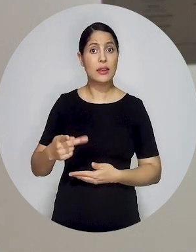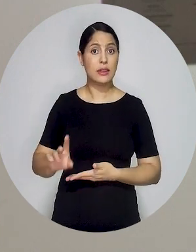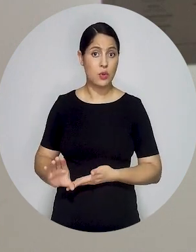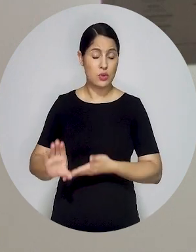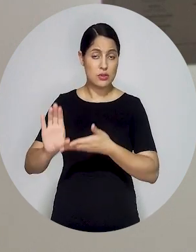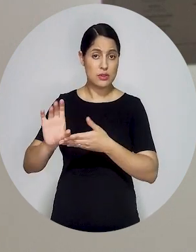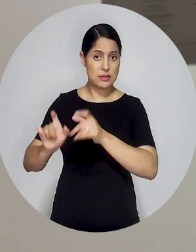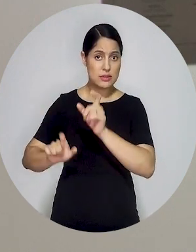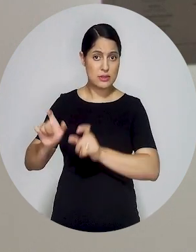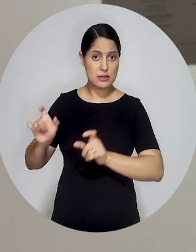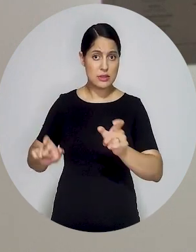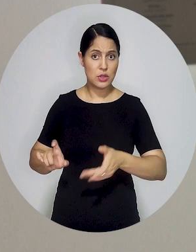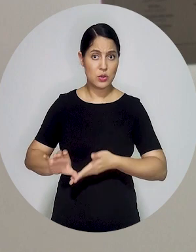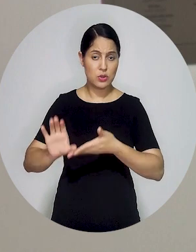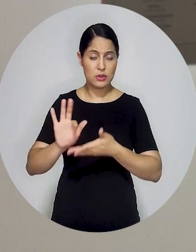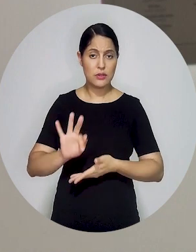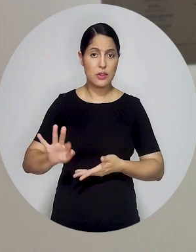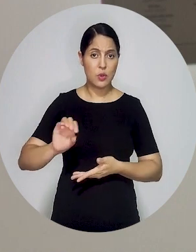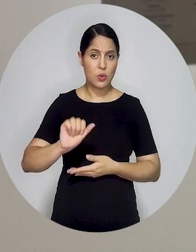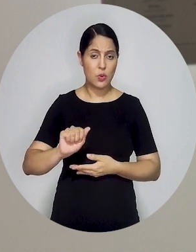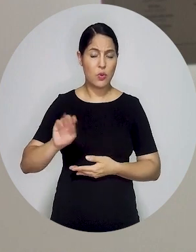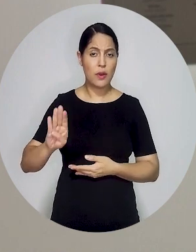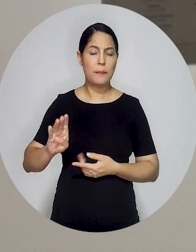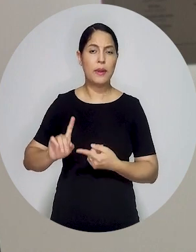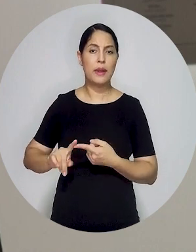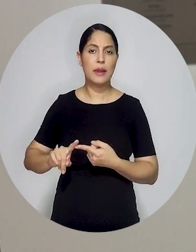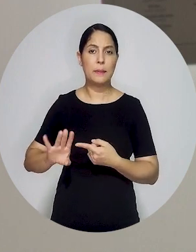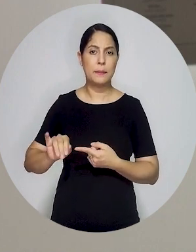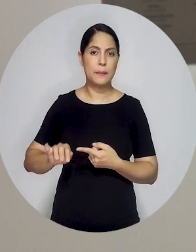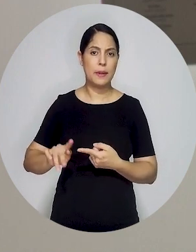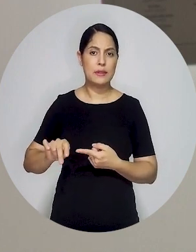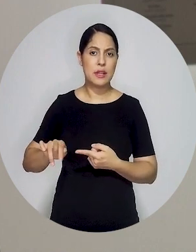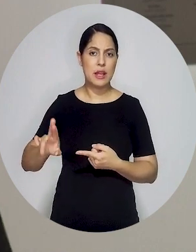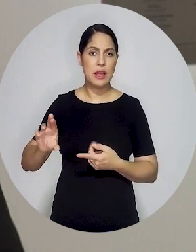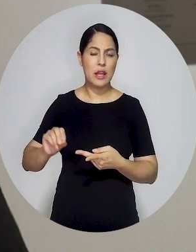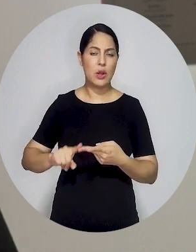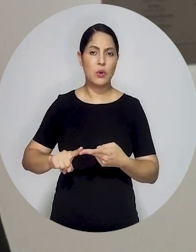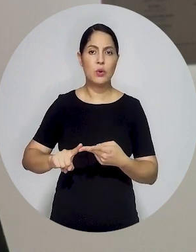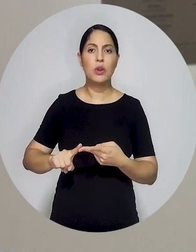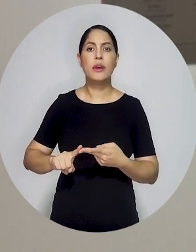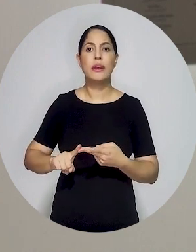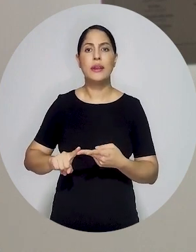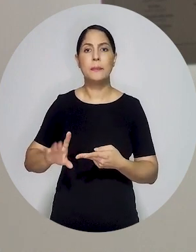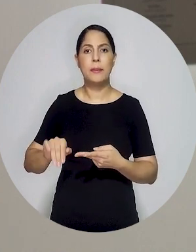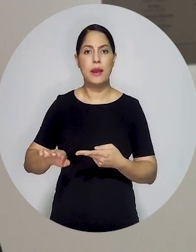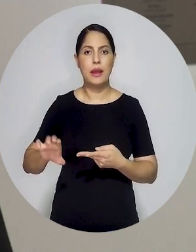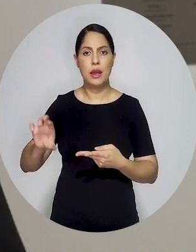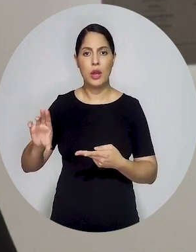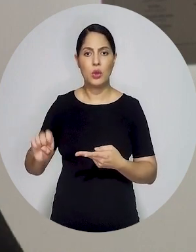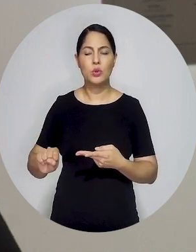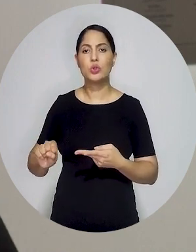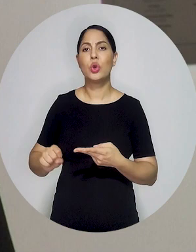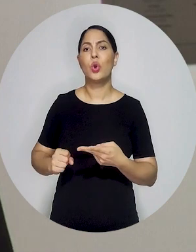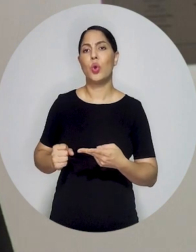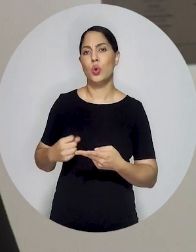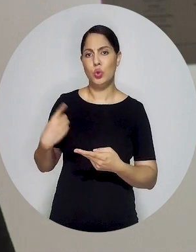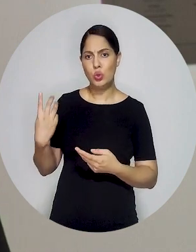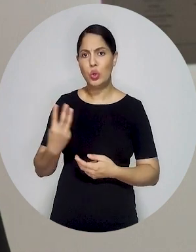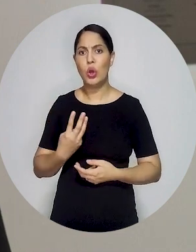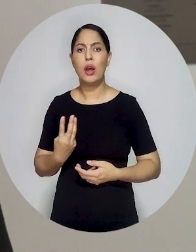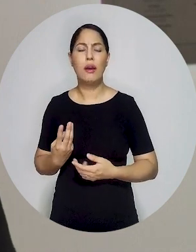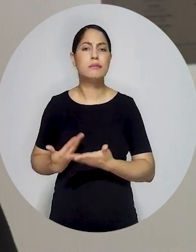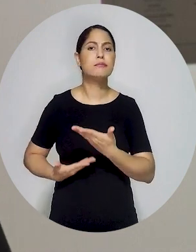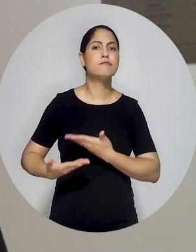conselheiros e representantes do Conselho Federal da OAB, doutor Marcelo Terto e doutor Marcos Vinícius Jardim, da participação da